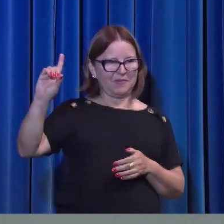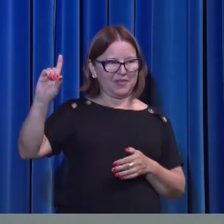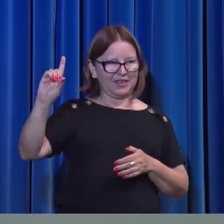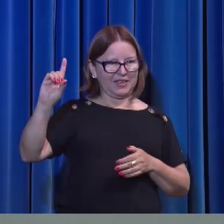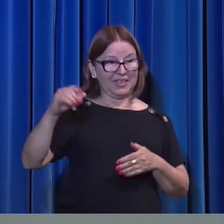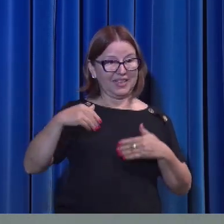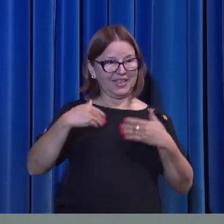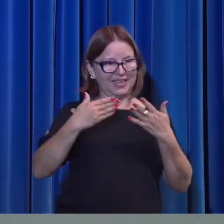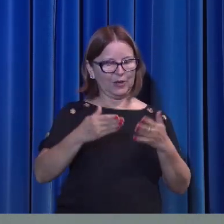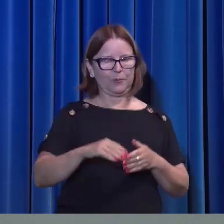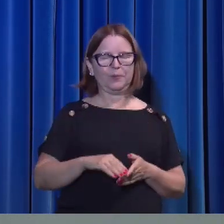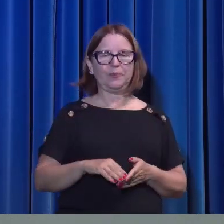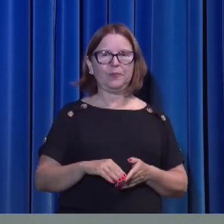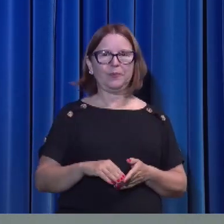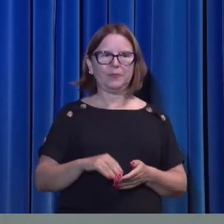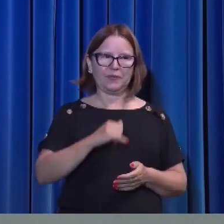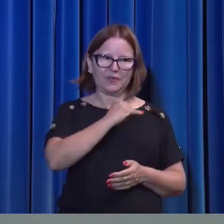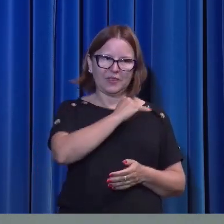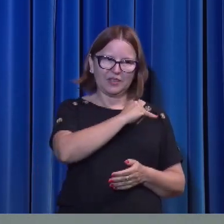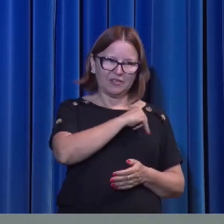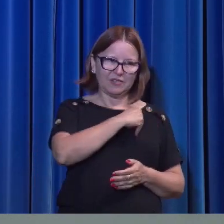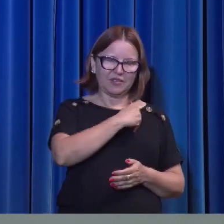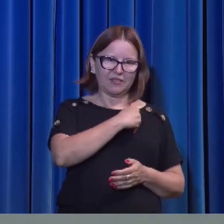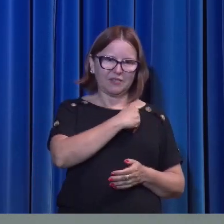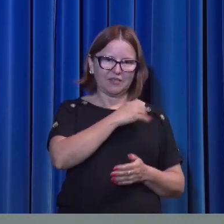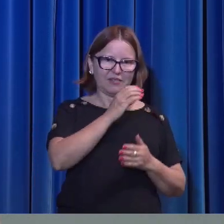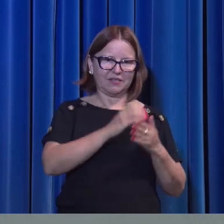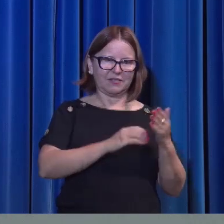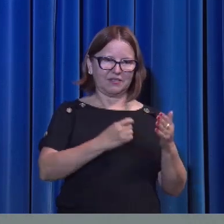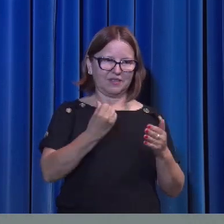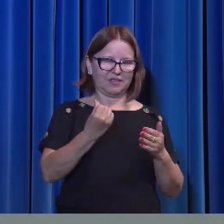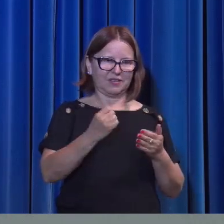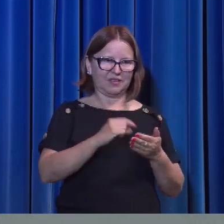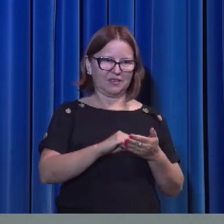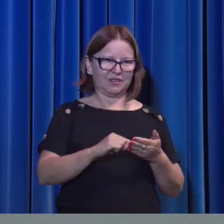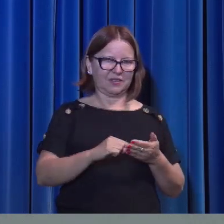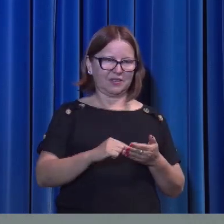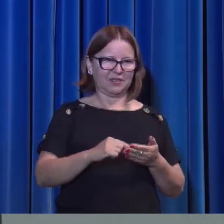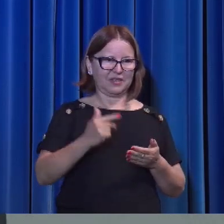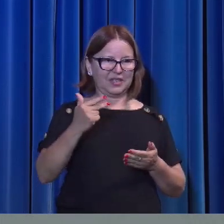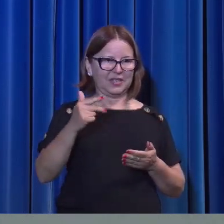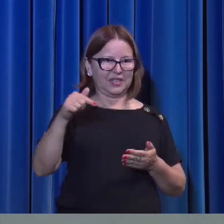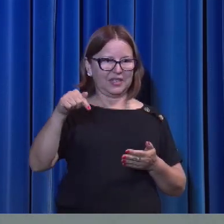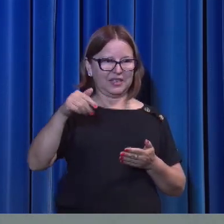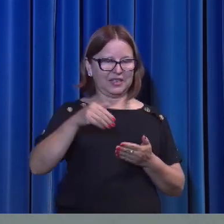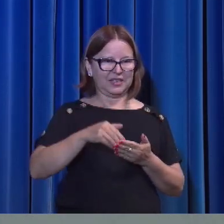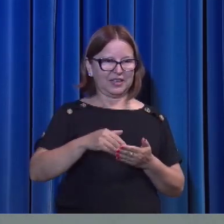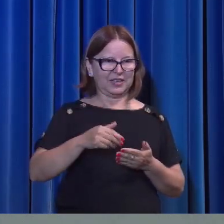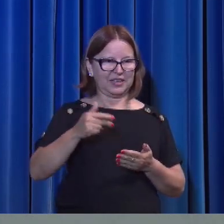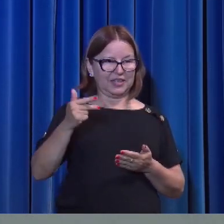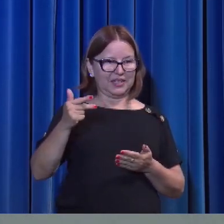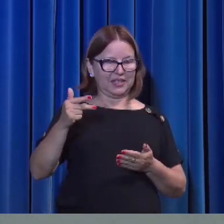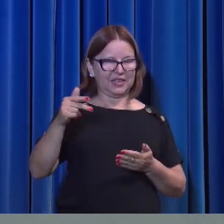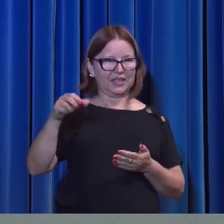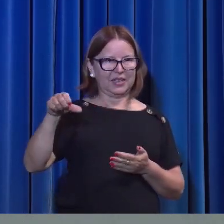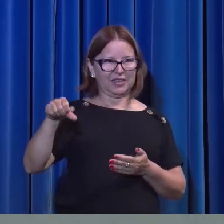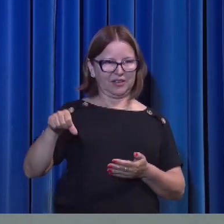olhadinha em João, João 6, 37 a 39, João 6,